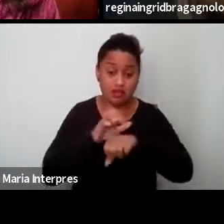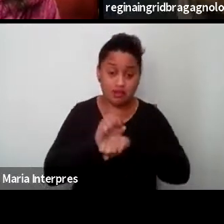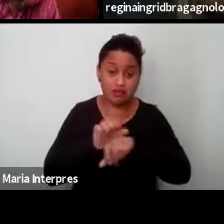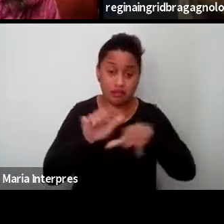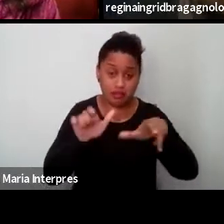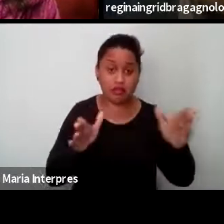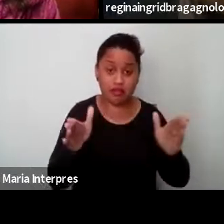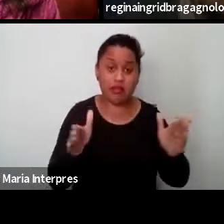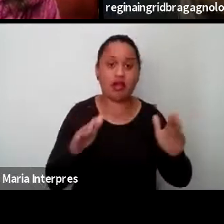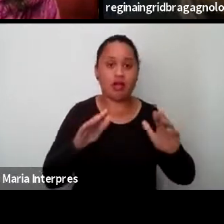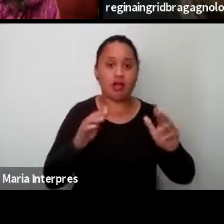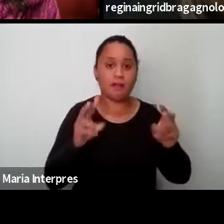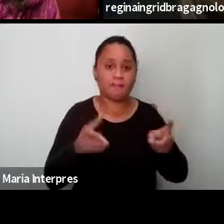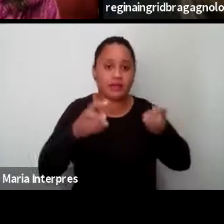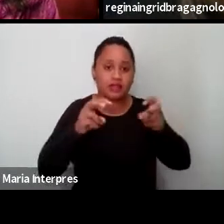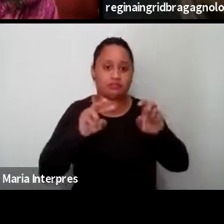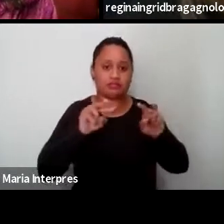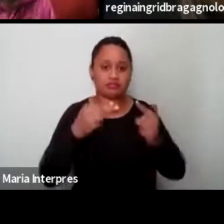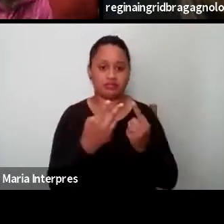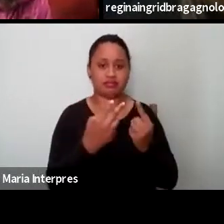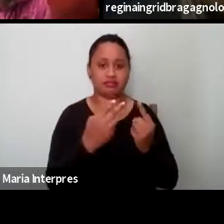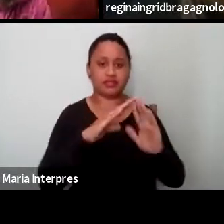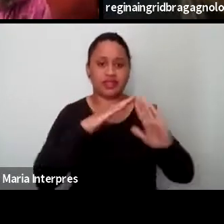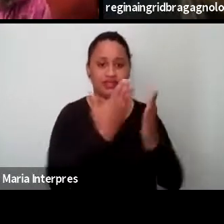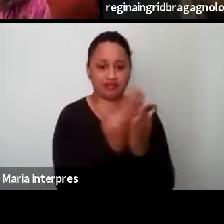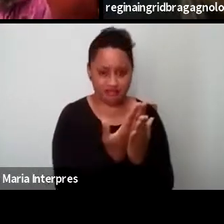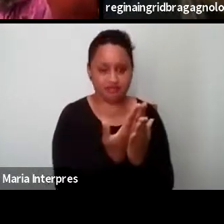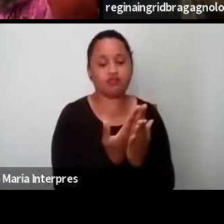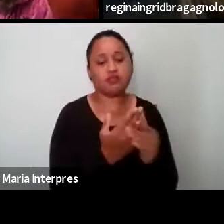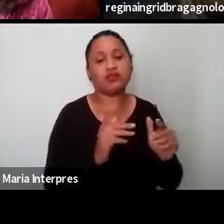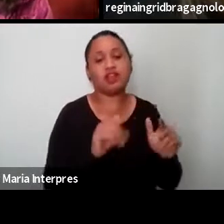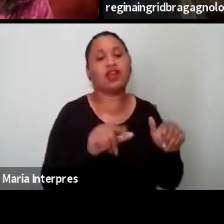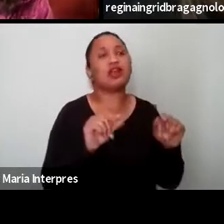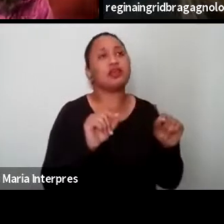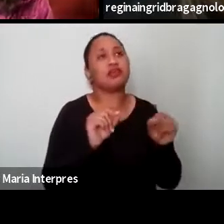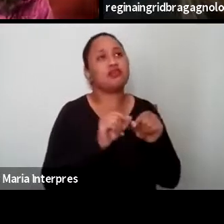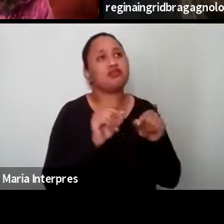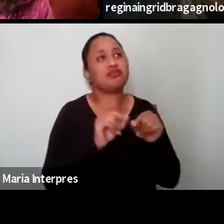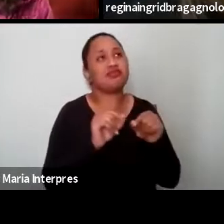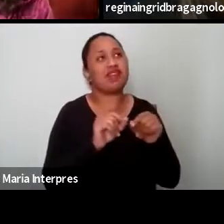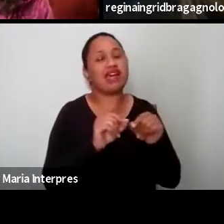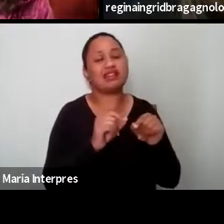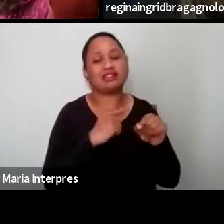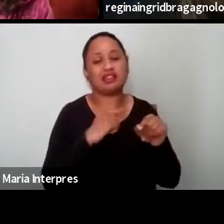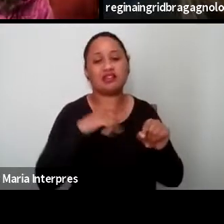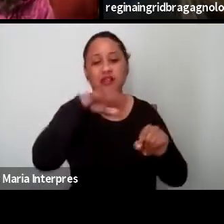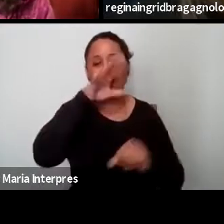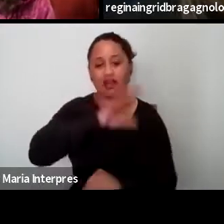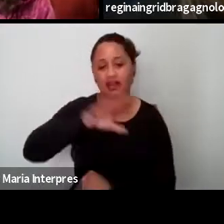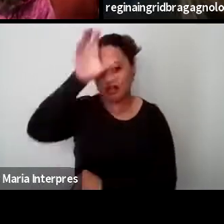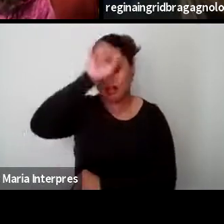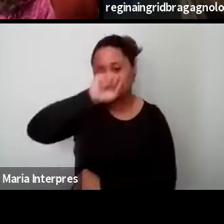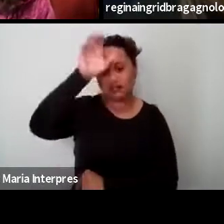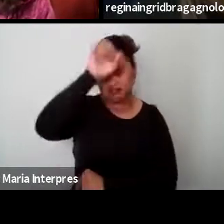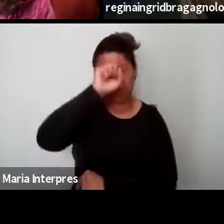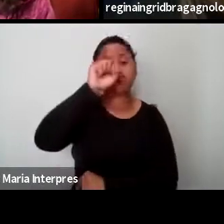escola, da escolarização, ele vai trazer mais aprendizagens, talvez,